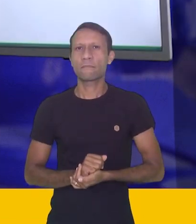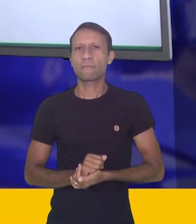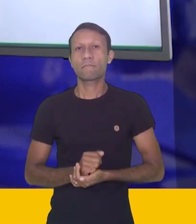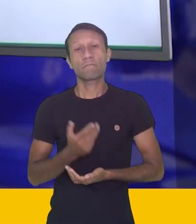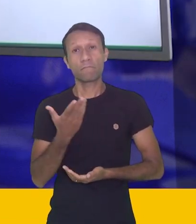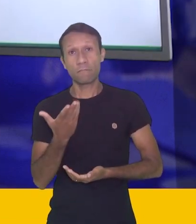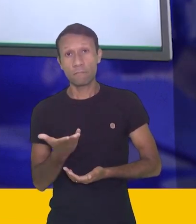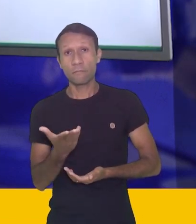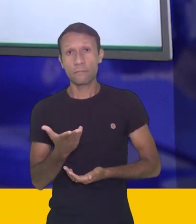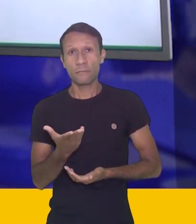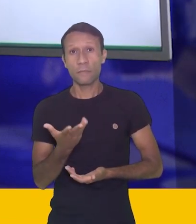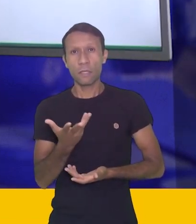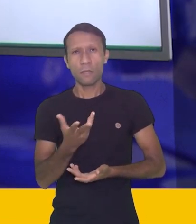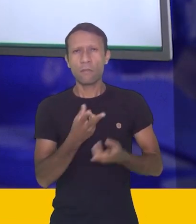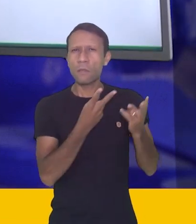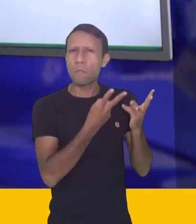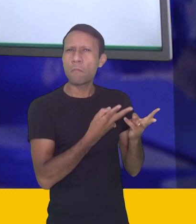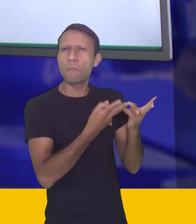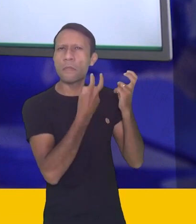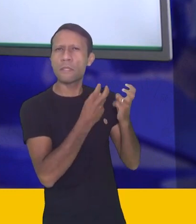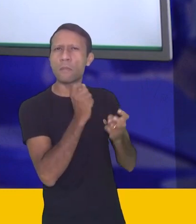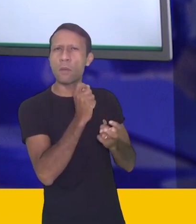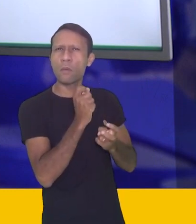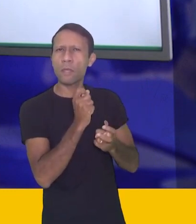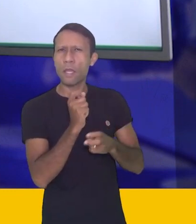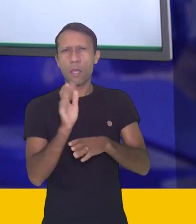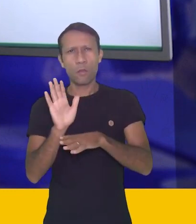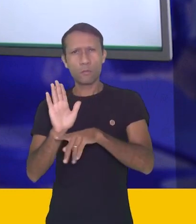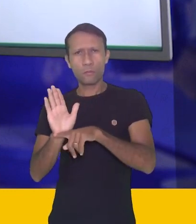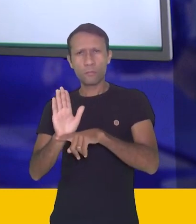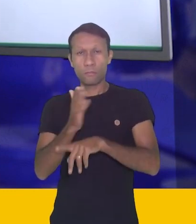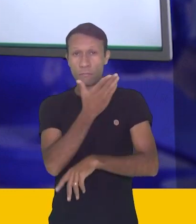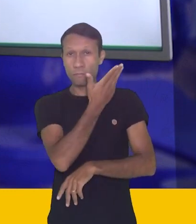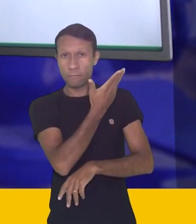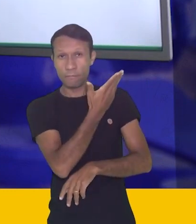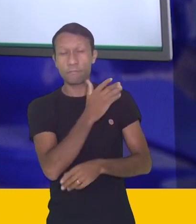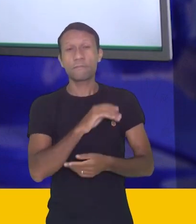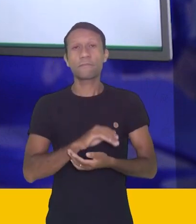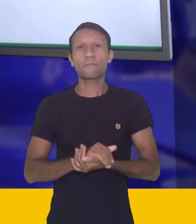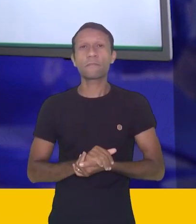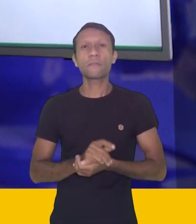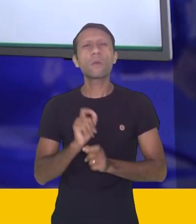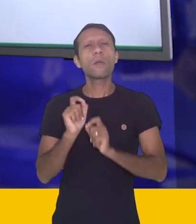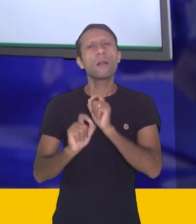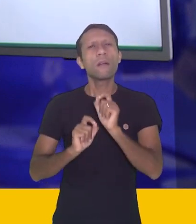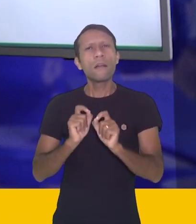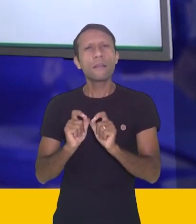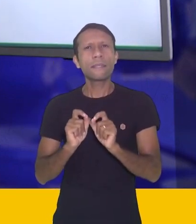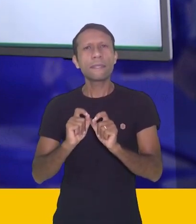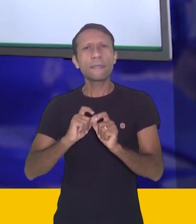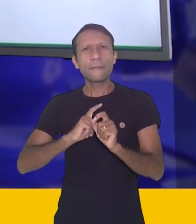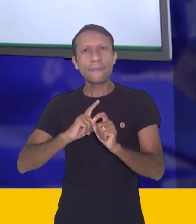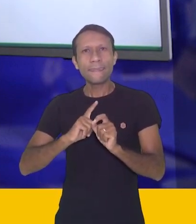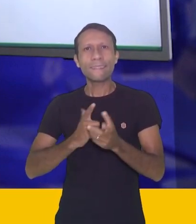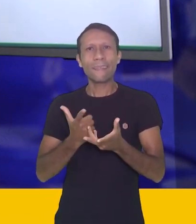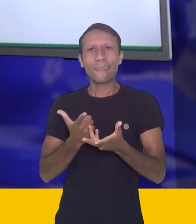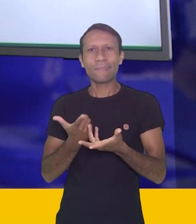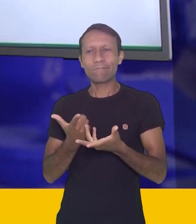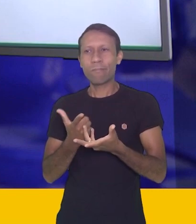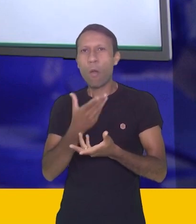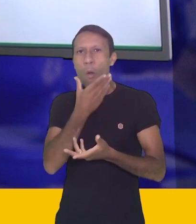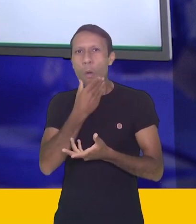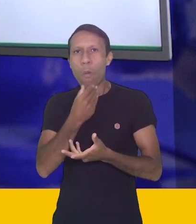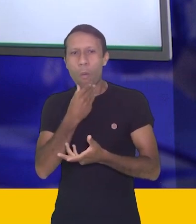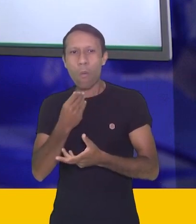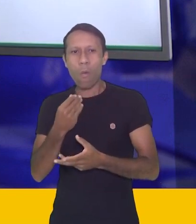Então pessoal, vocês puderam perceber no vídeo, puderam perceber no vídeo, que há uma certa interferência